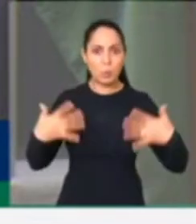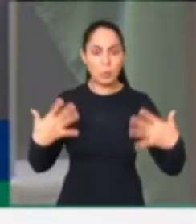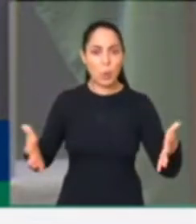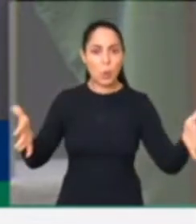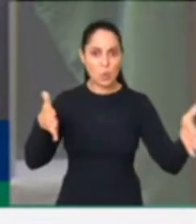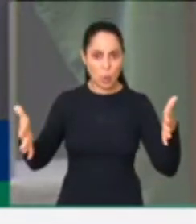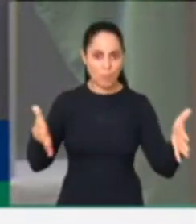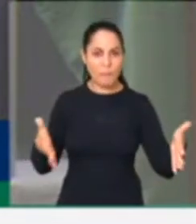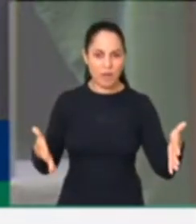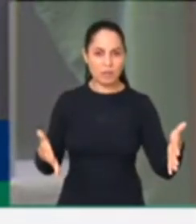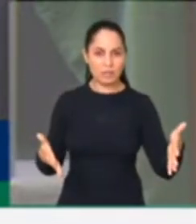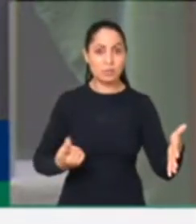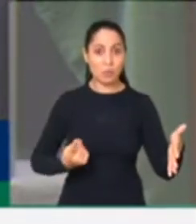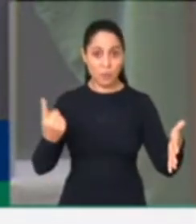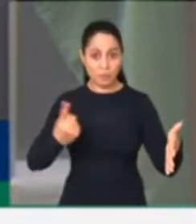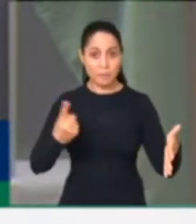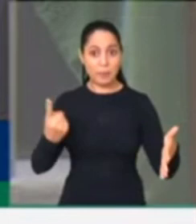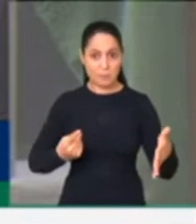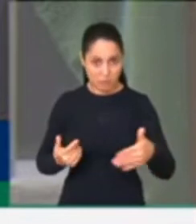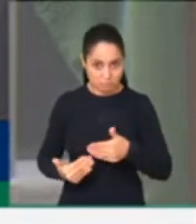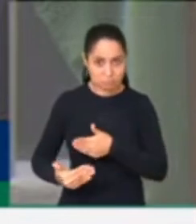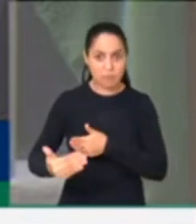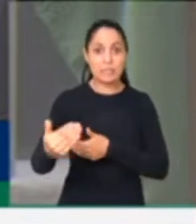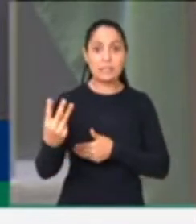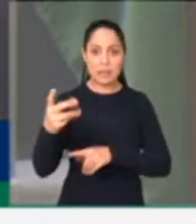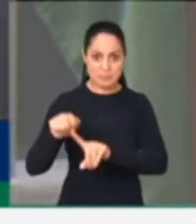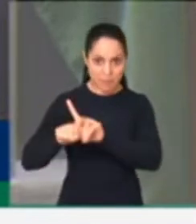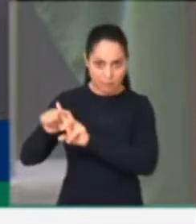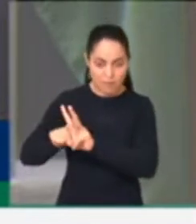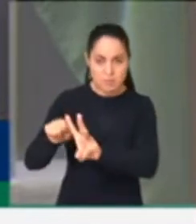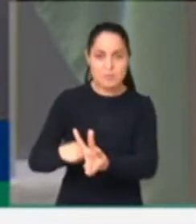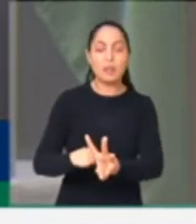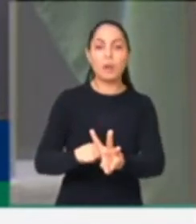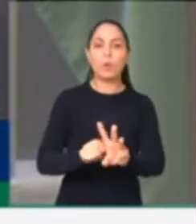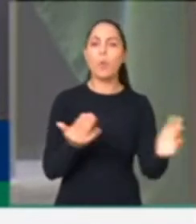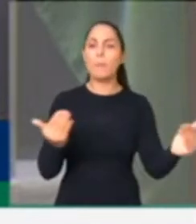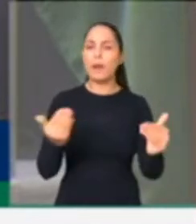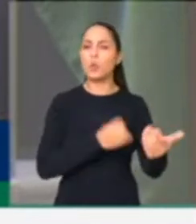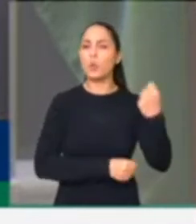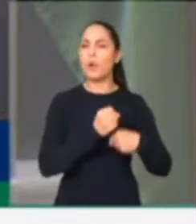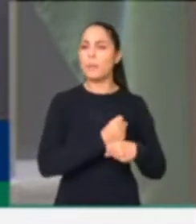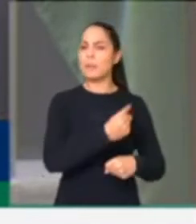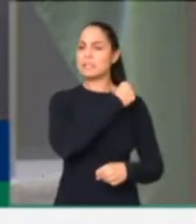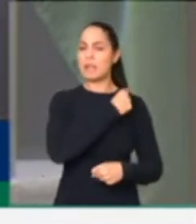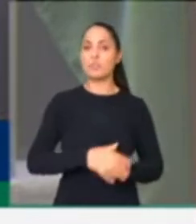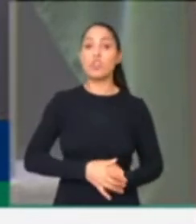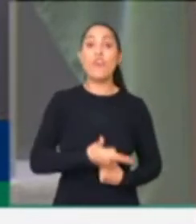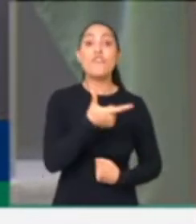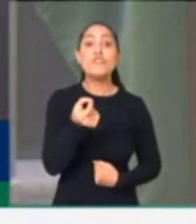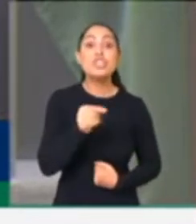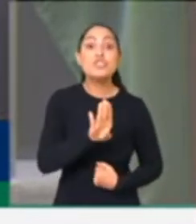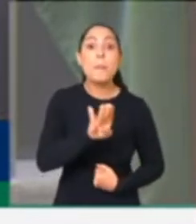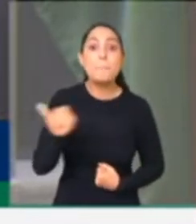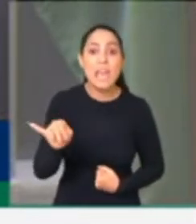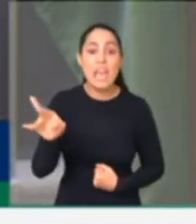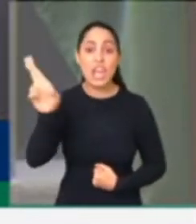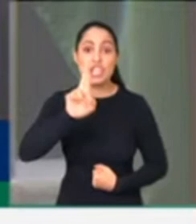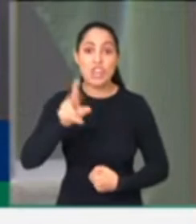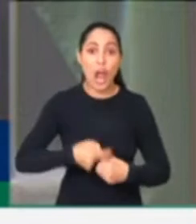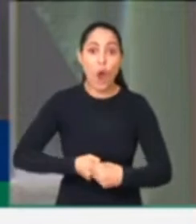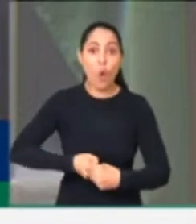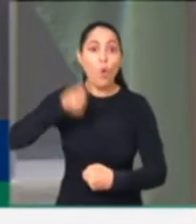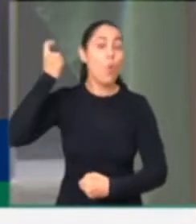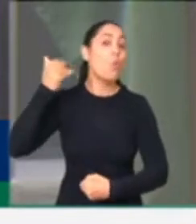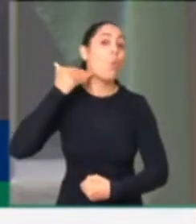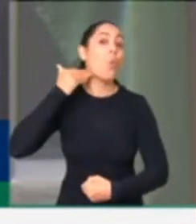trimestre do ano passado. 20 bilhões de reais, 20 bilhões de reais de lucro de